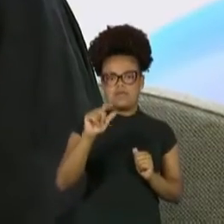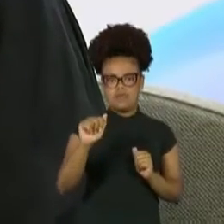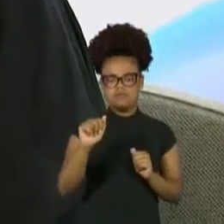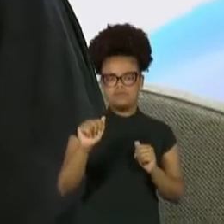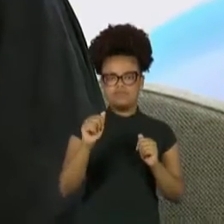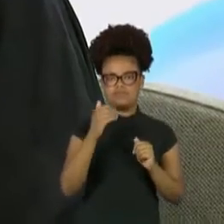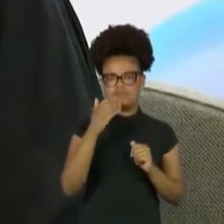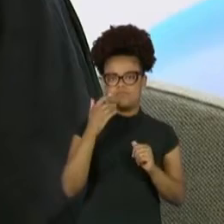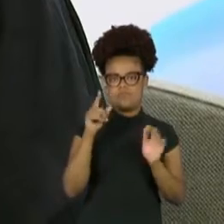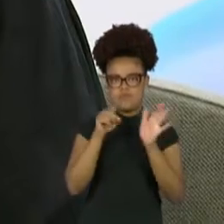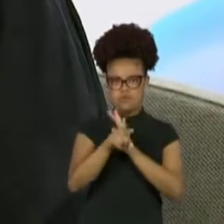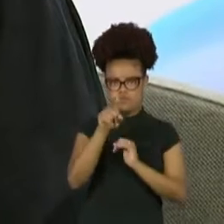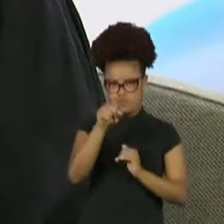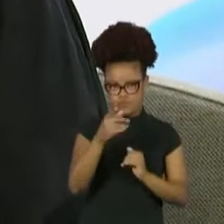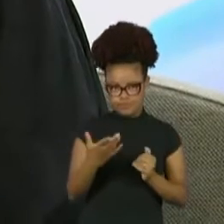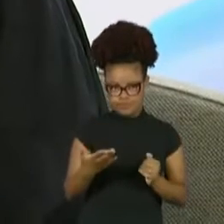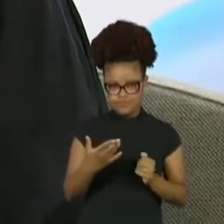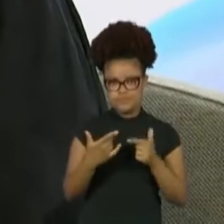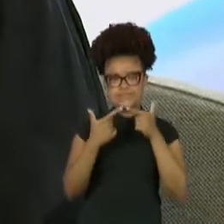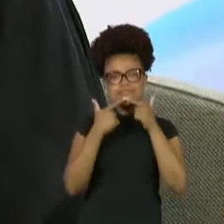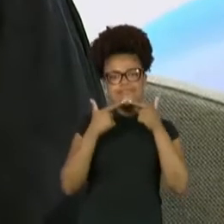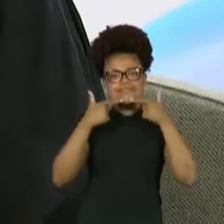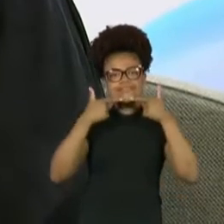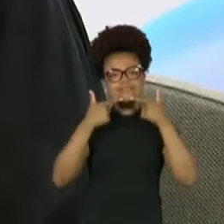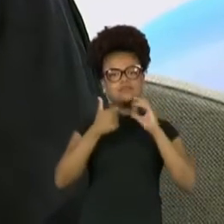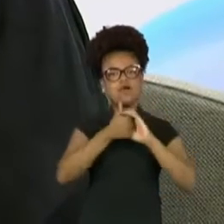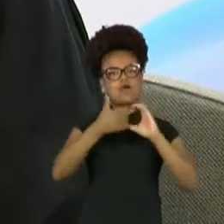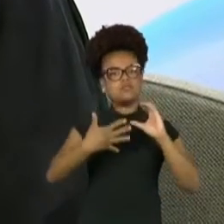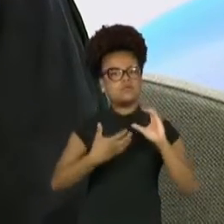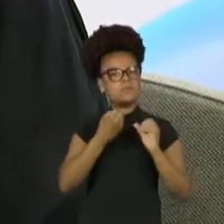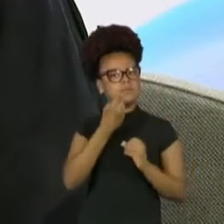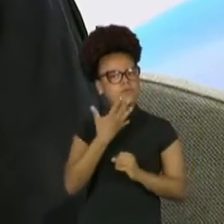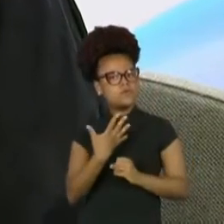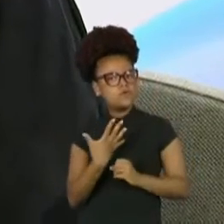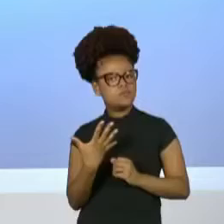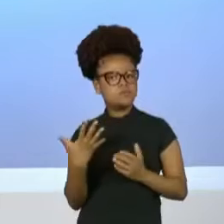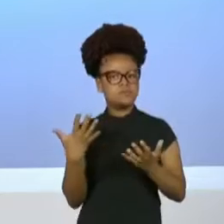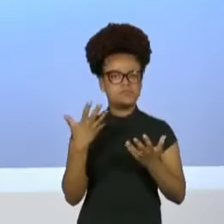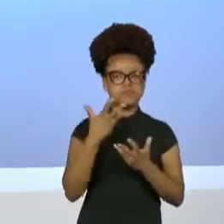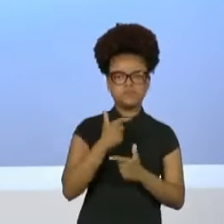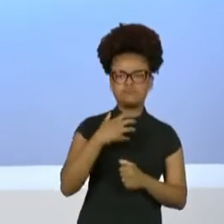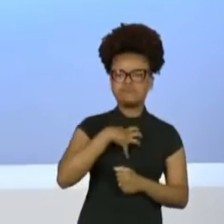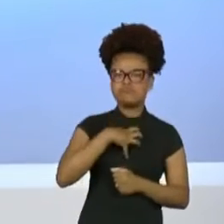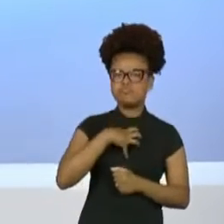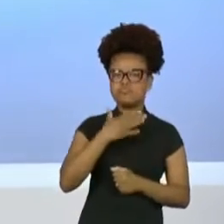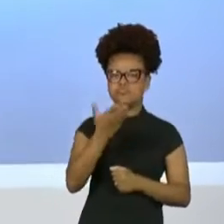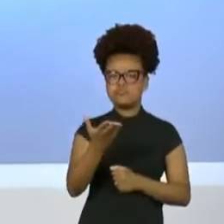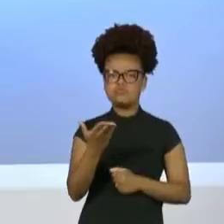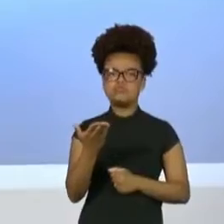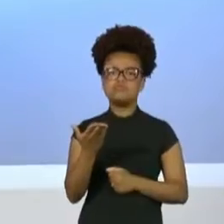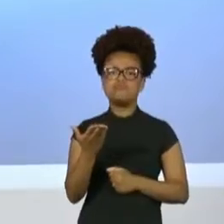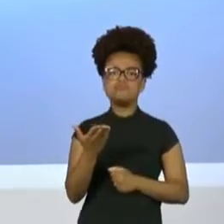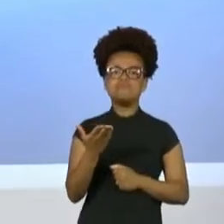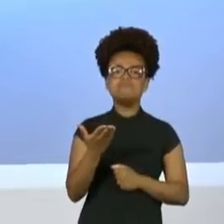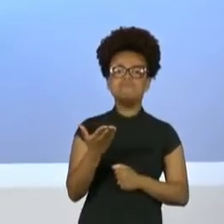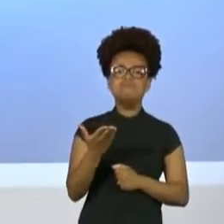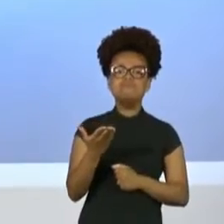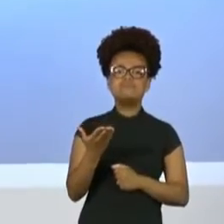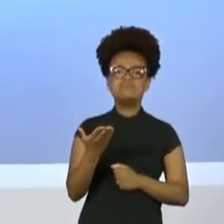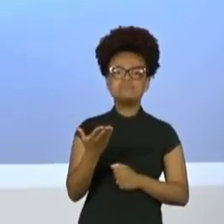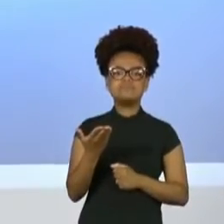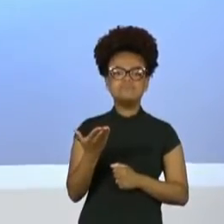Falando do seu sorriso é muito característico, uma característica sua, assim, se você consegue reconhecer